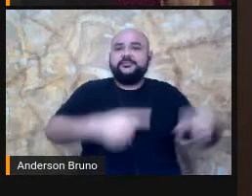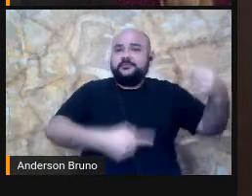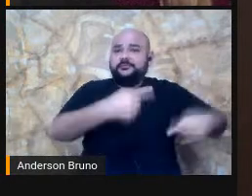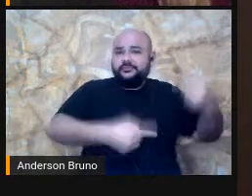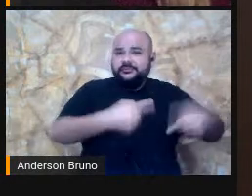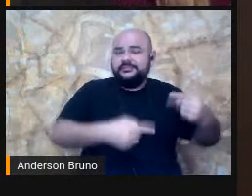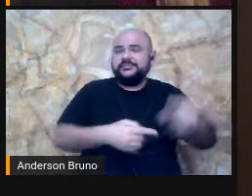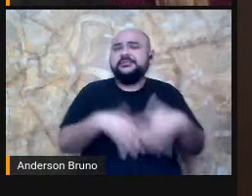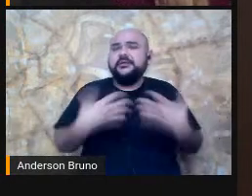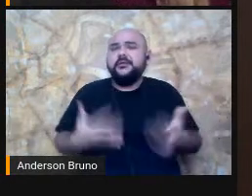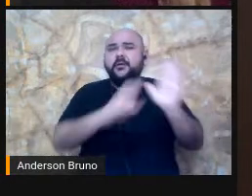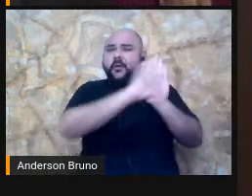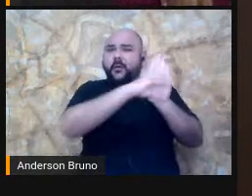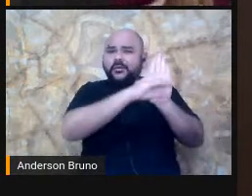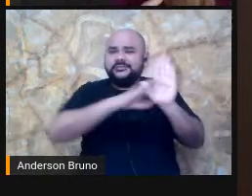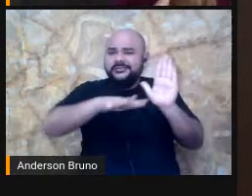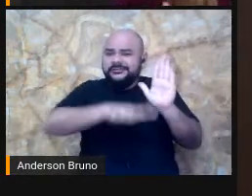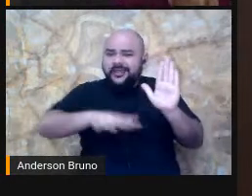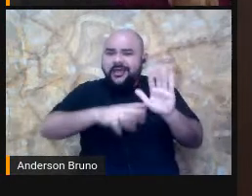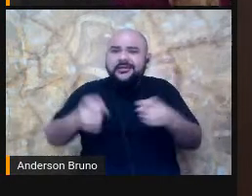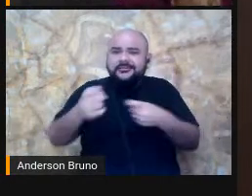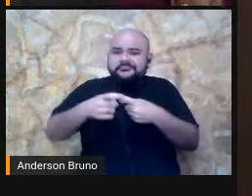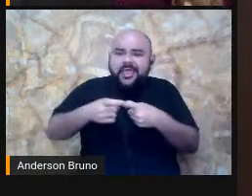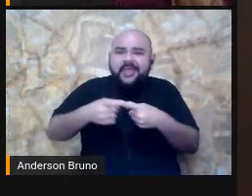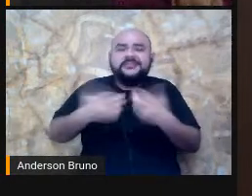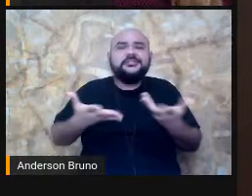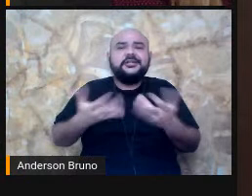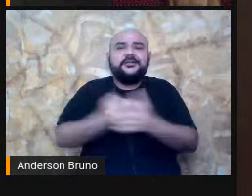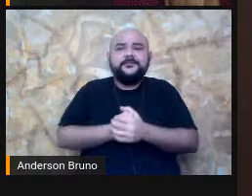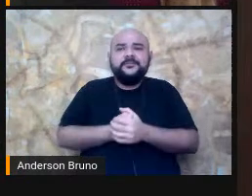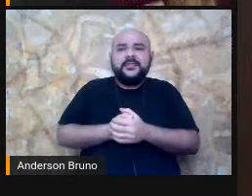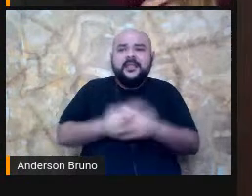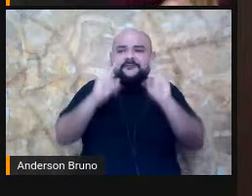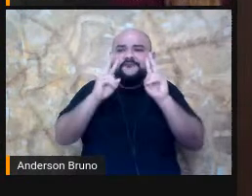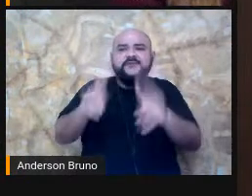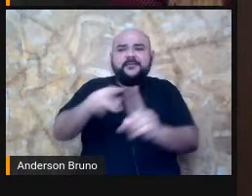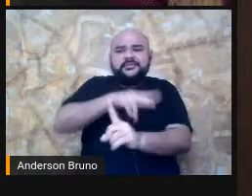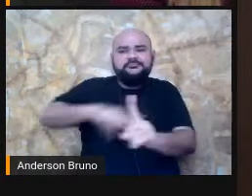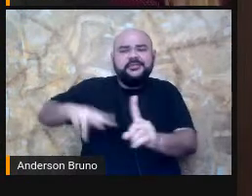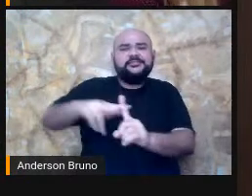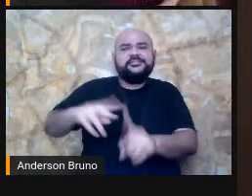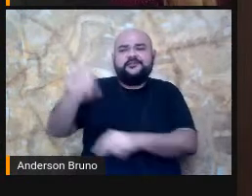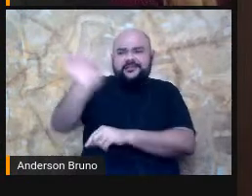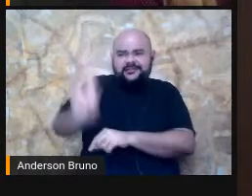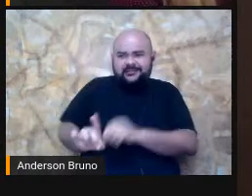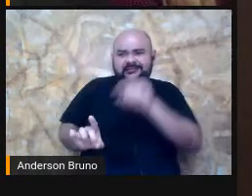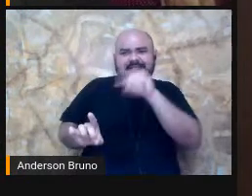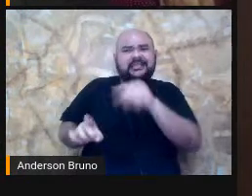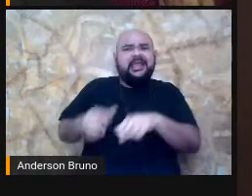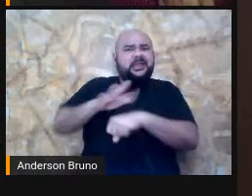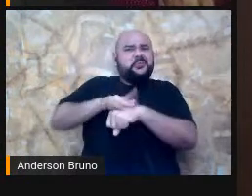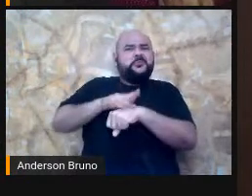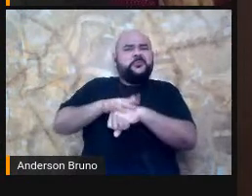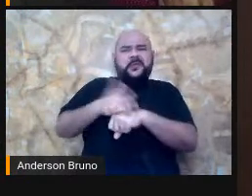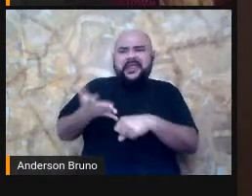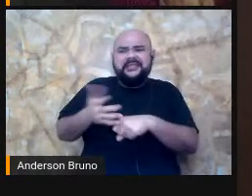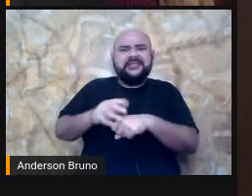conceitos da área médica travam a deficiência como doença, como um defeito genético.